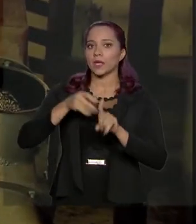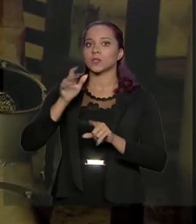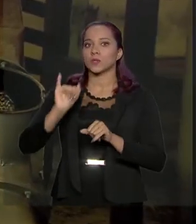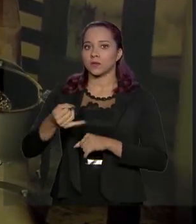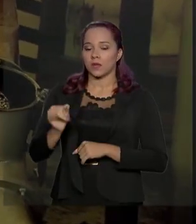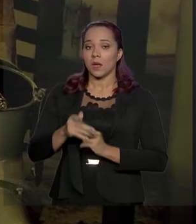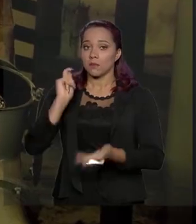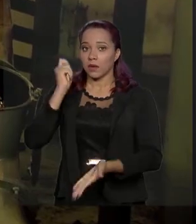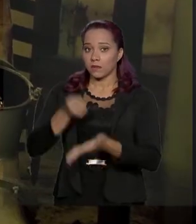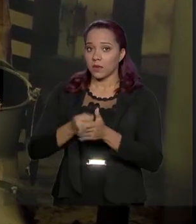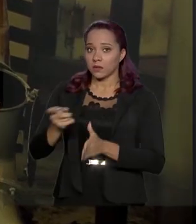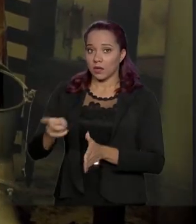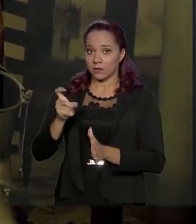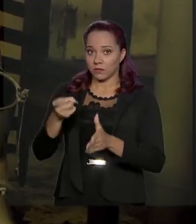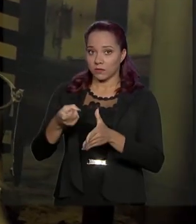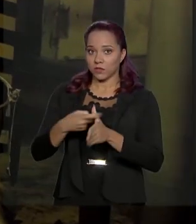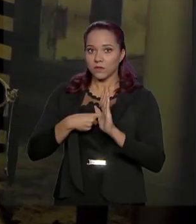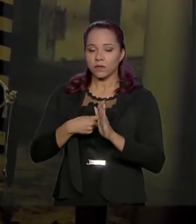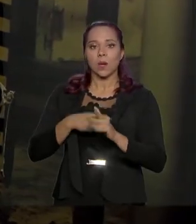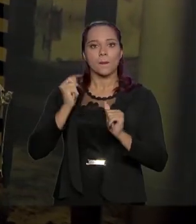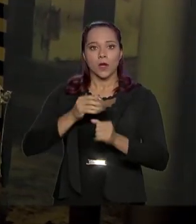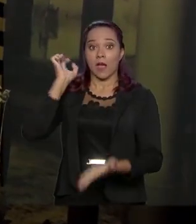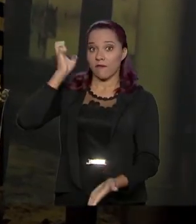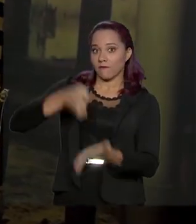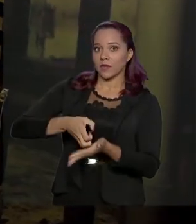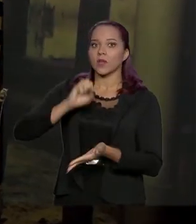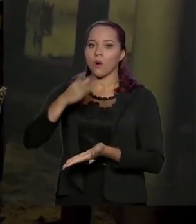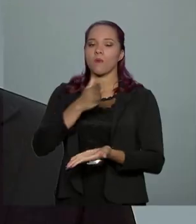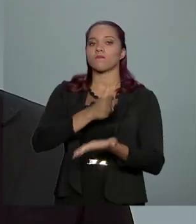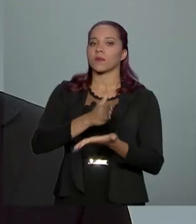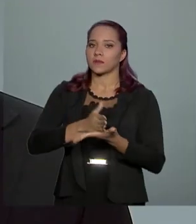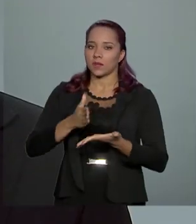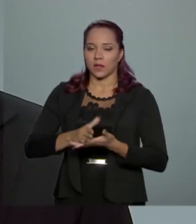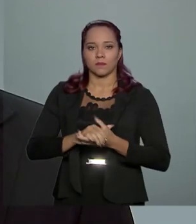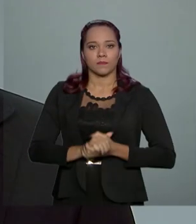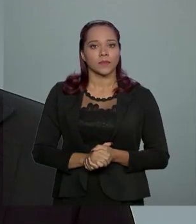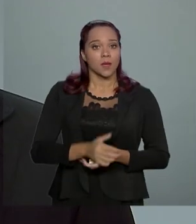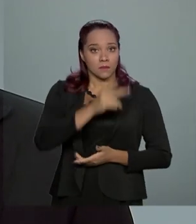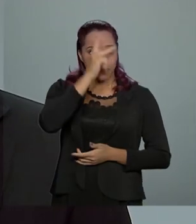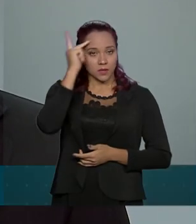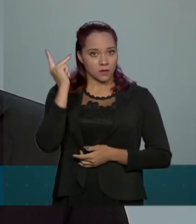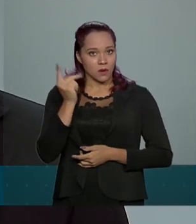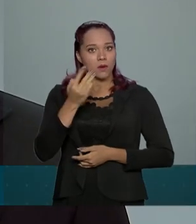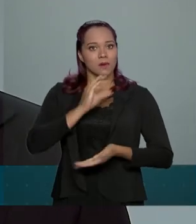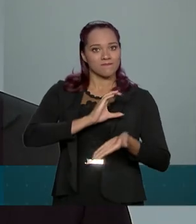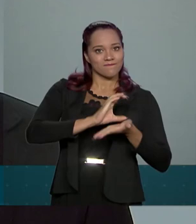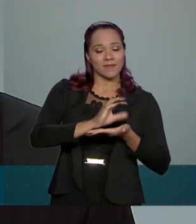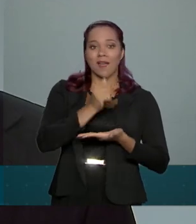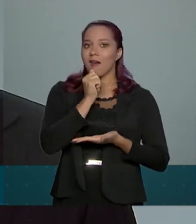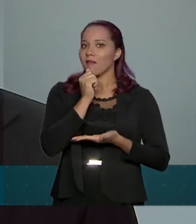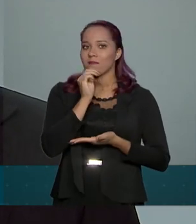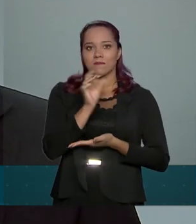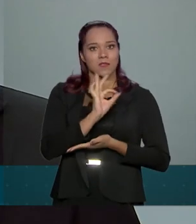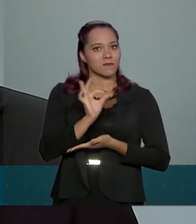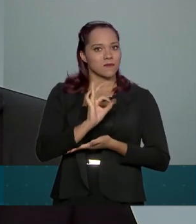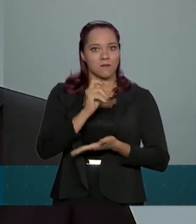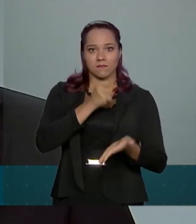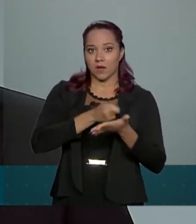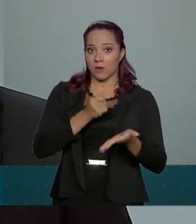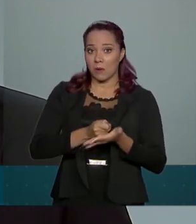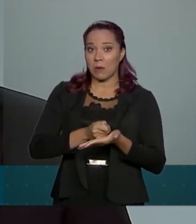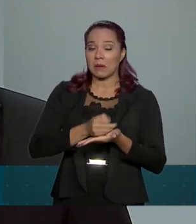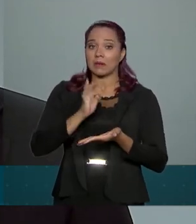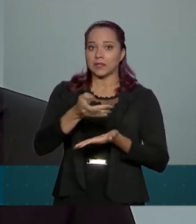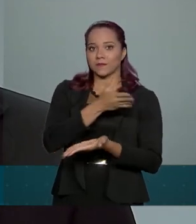O pagamento dos débitos pode ser à vista ou parcelado. Para esses contribuintes que não regularizaram e foram